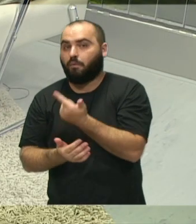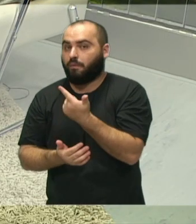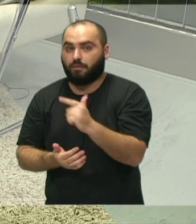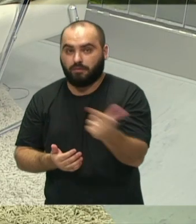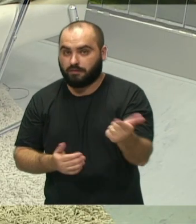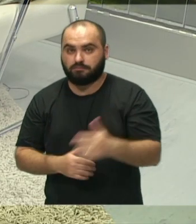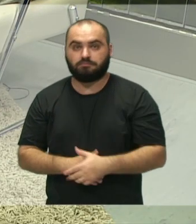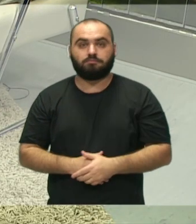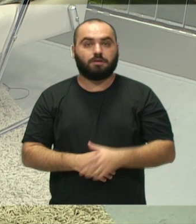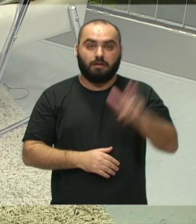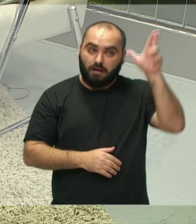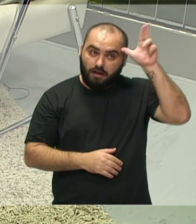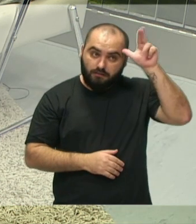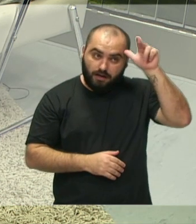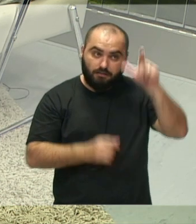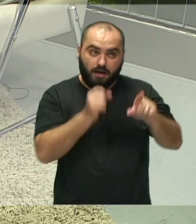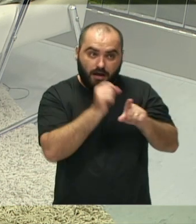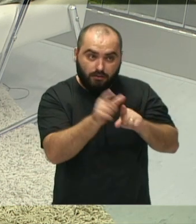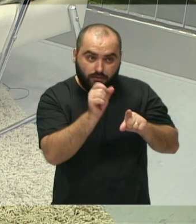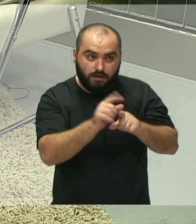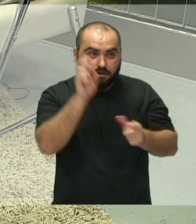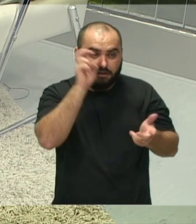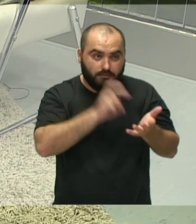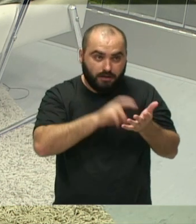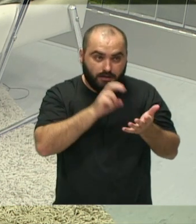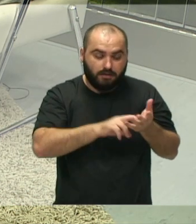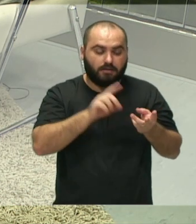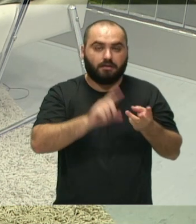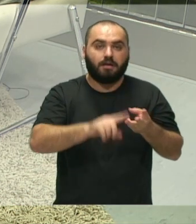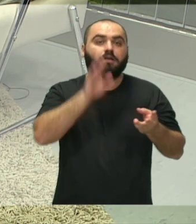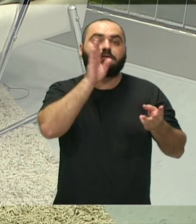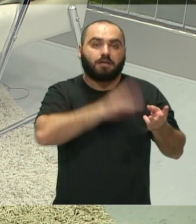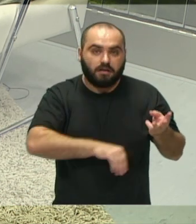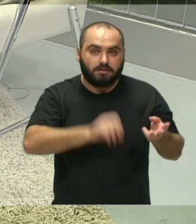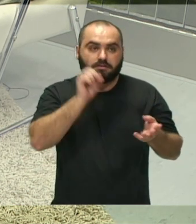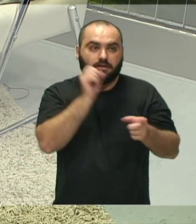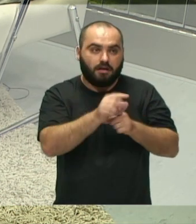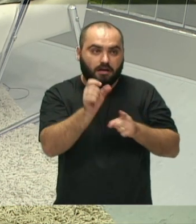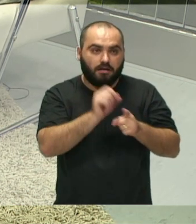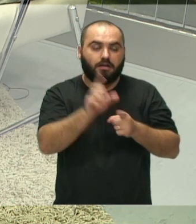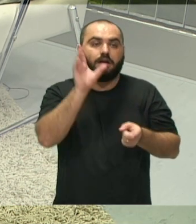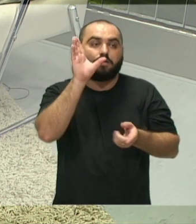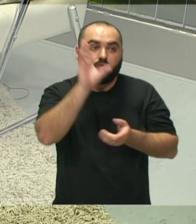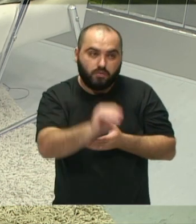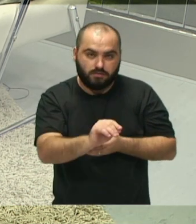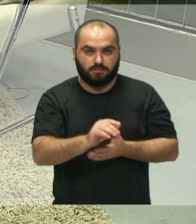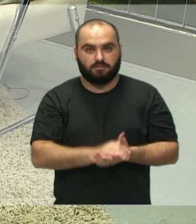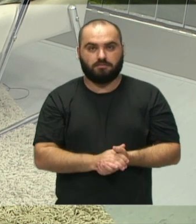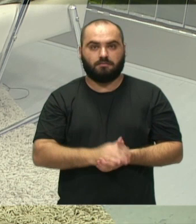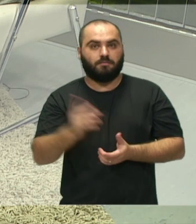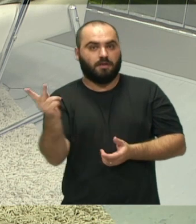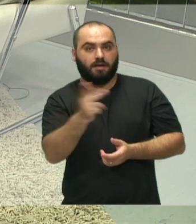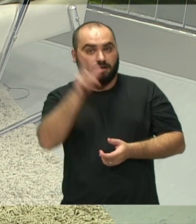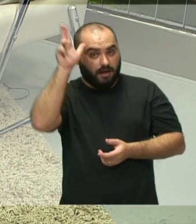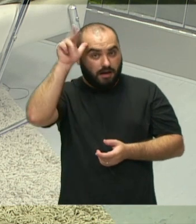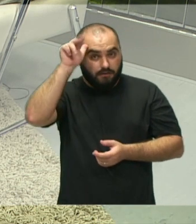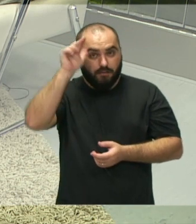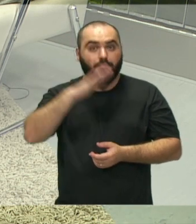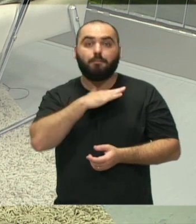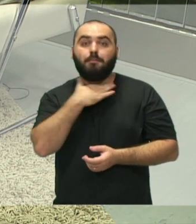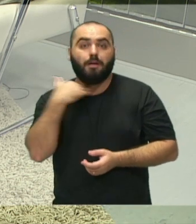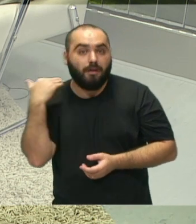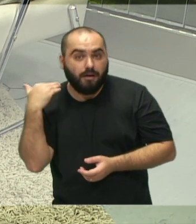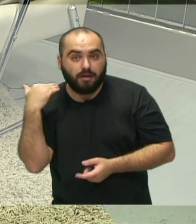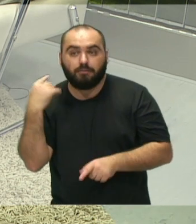são alugados no período da manhã, depois são alugados para período da tarde, depois são alugados para período da noite. Esses cavalos morrem na